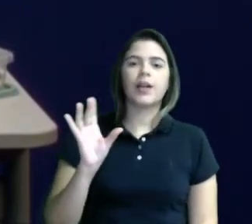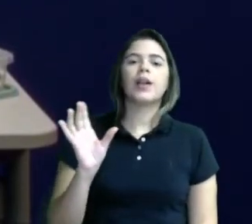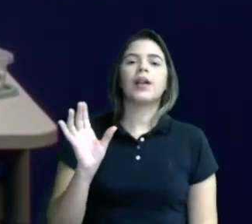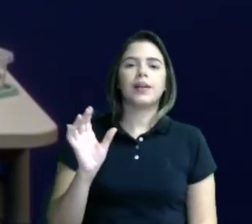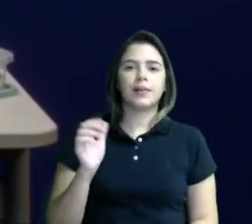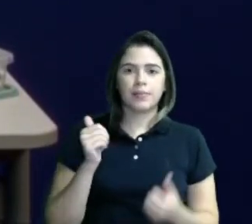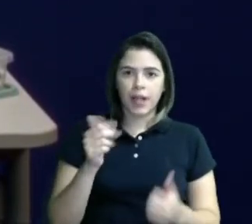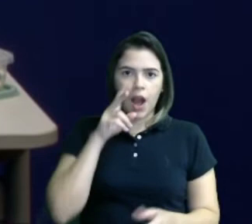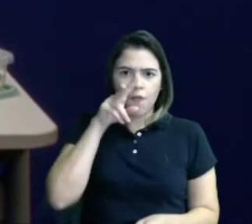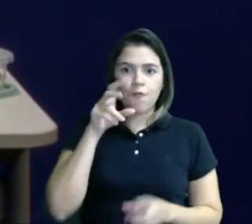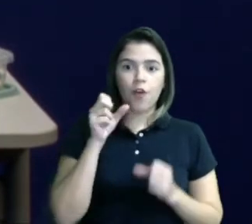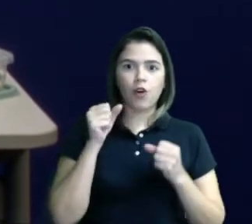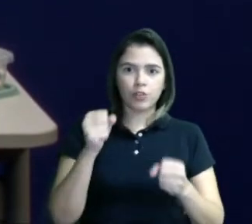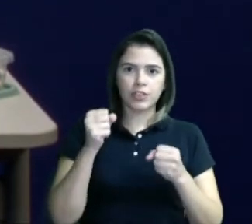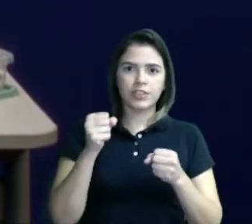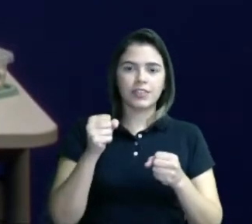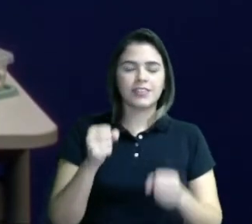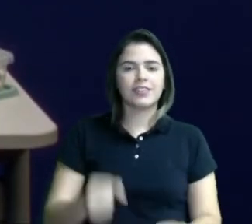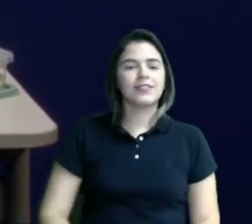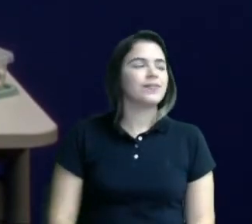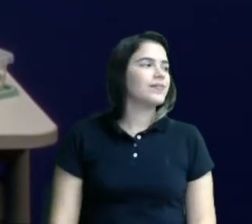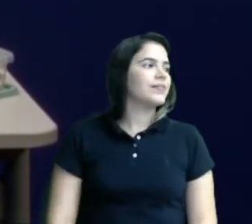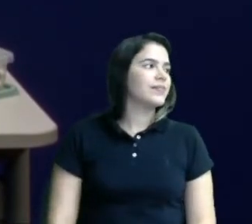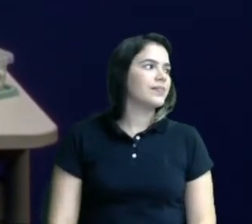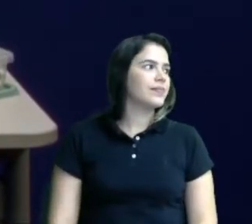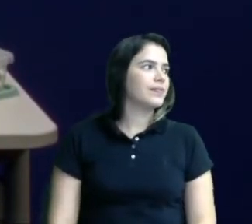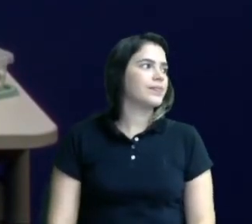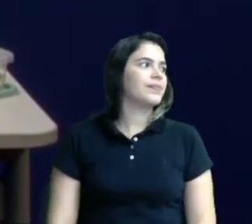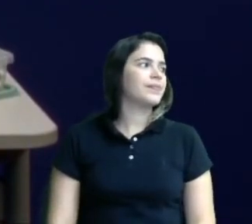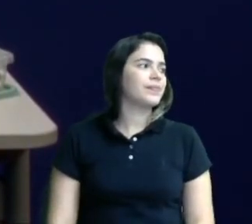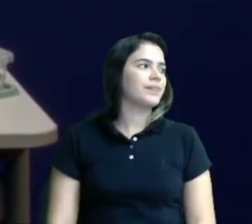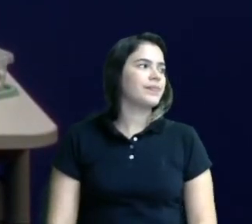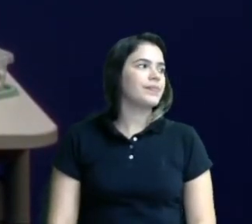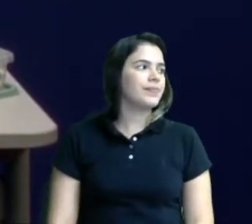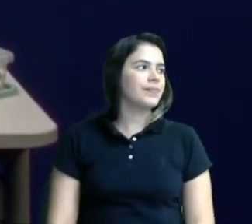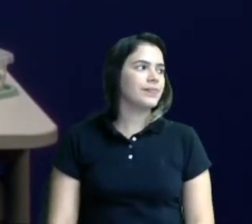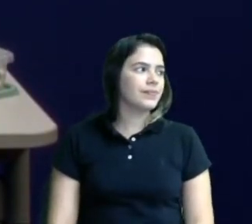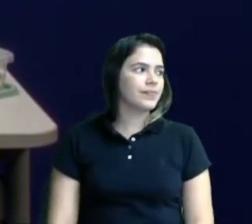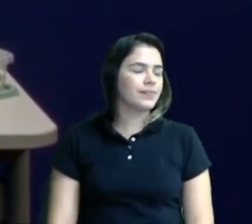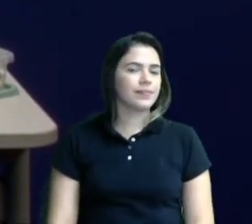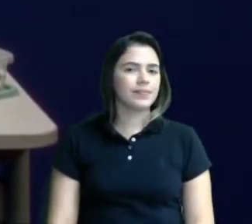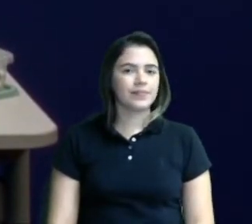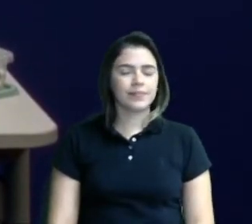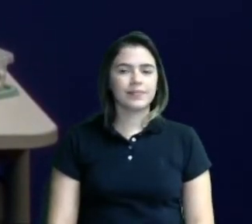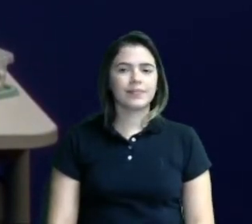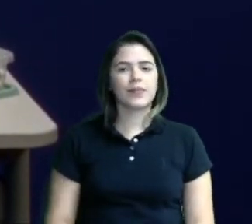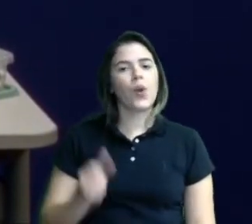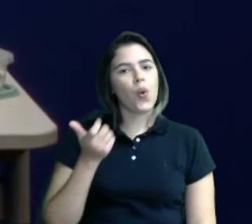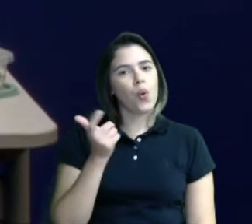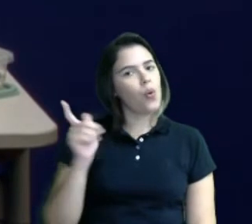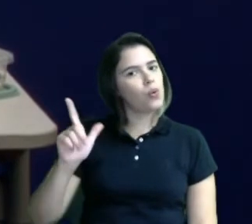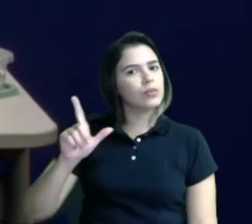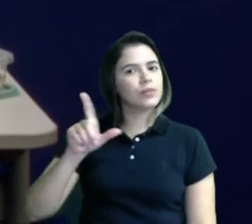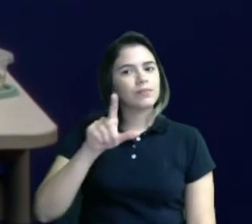forte. Pra poder ficar bem resistente. Pegar outro.